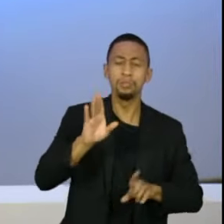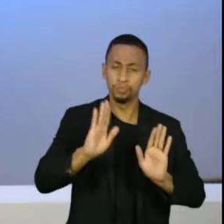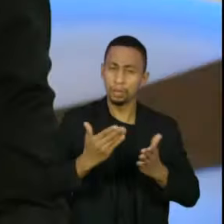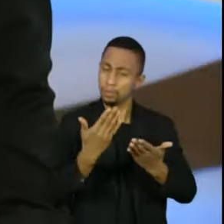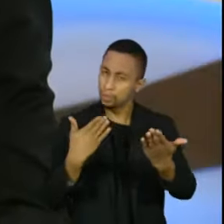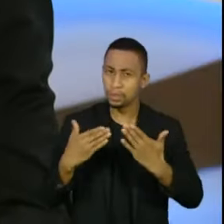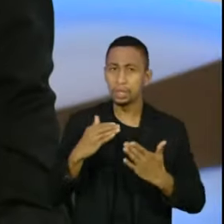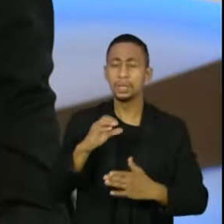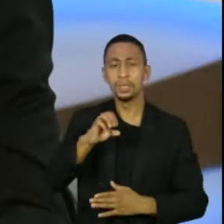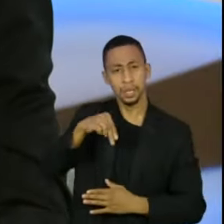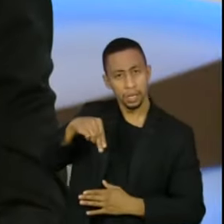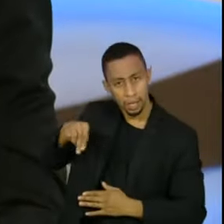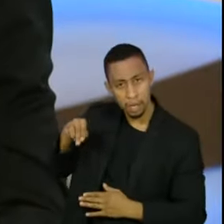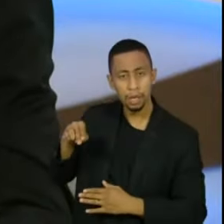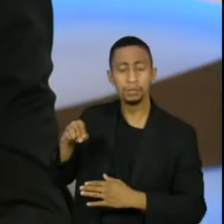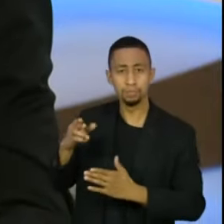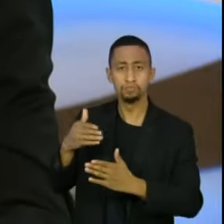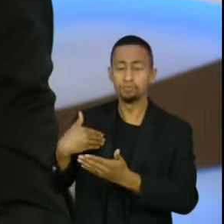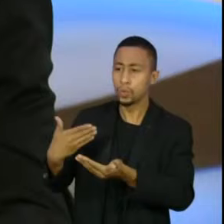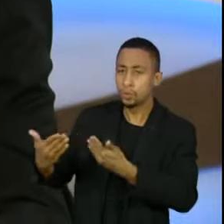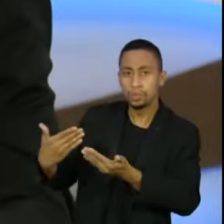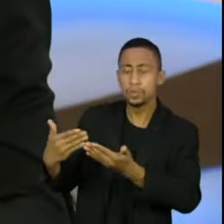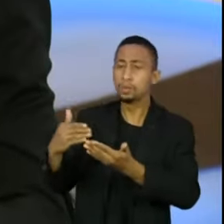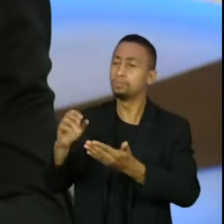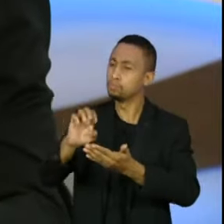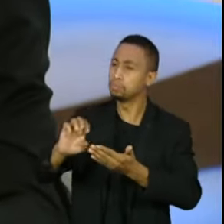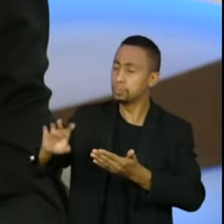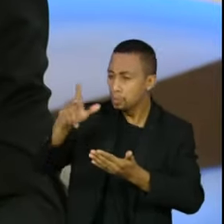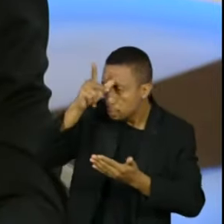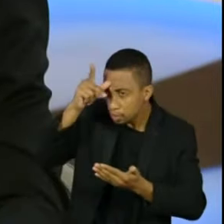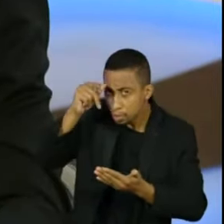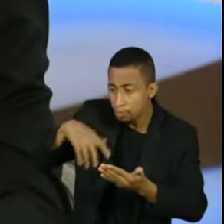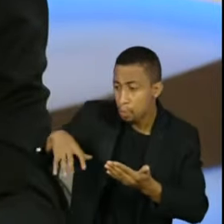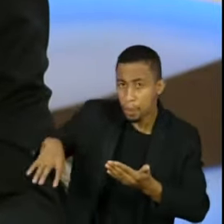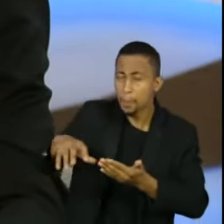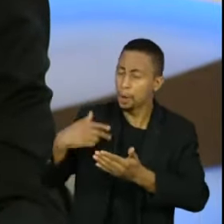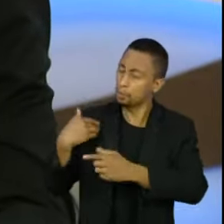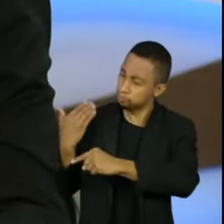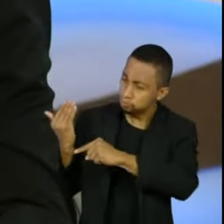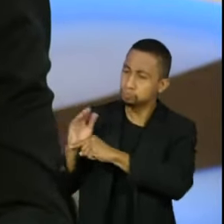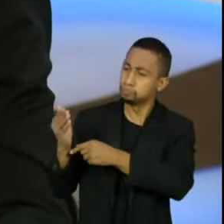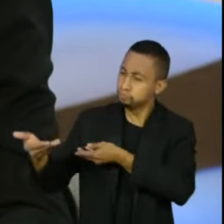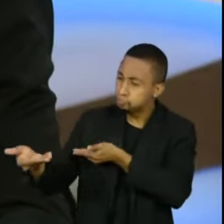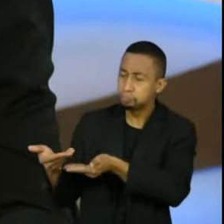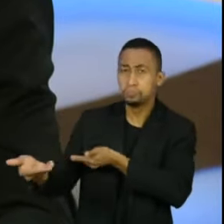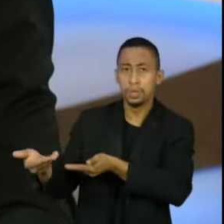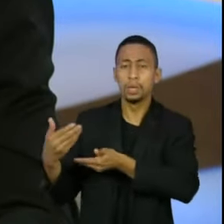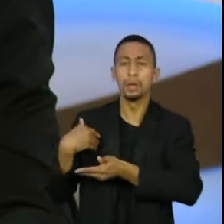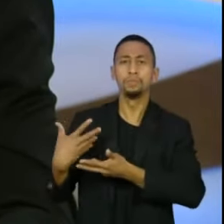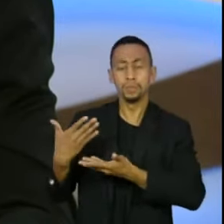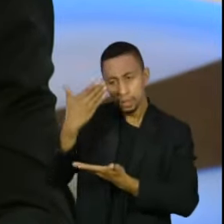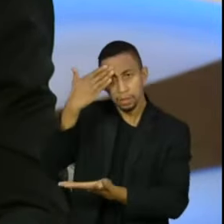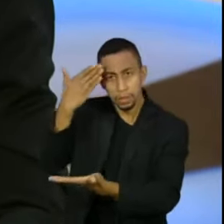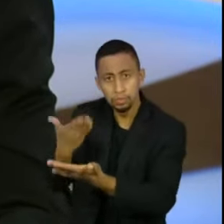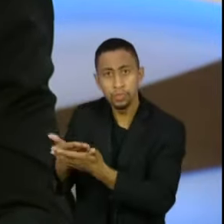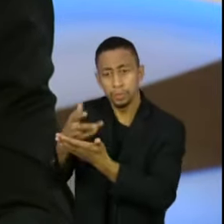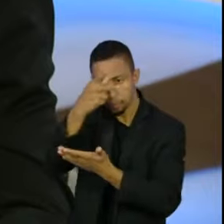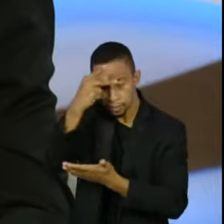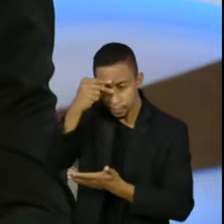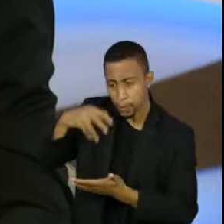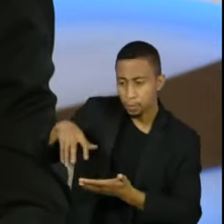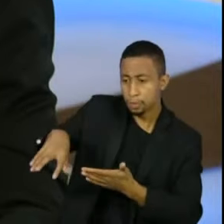dos Municípios, me colocando à disposição dos municípios. Eu que sou um municipalista convicto da defesa desses entes